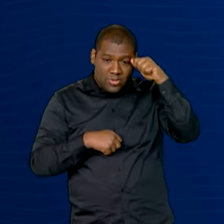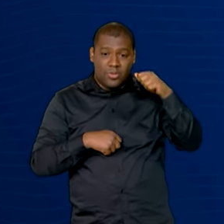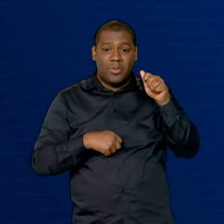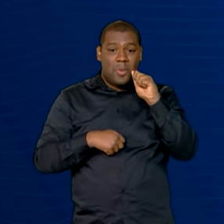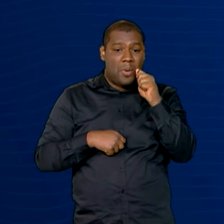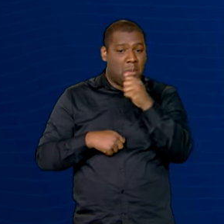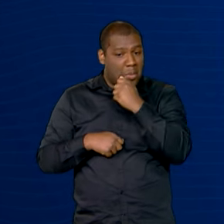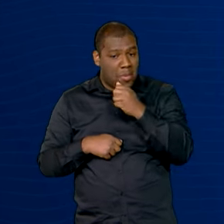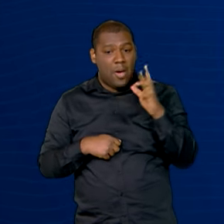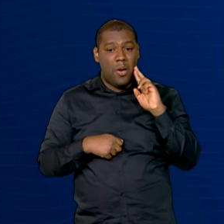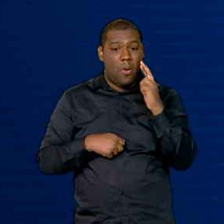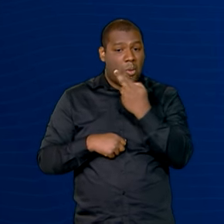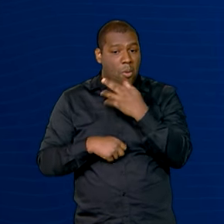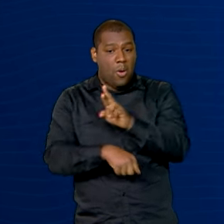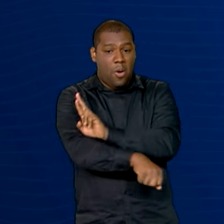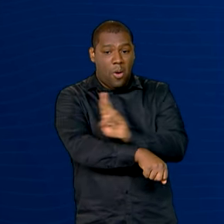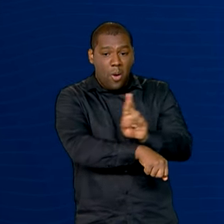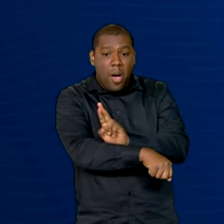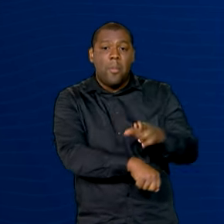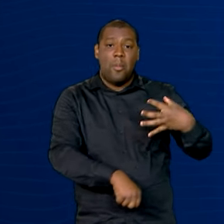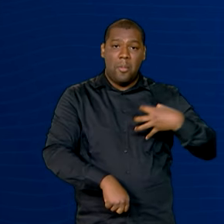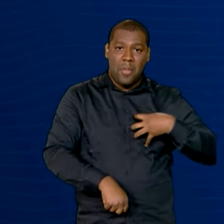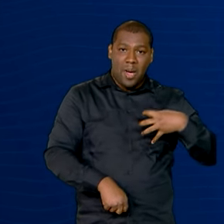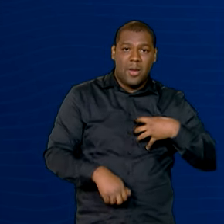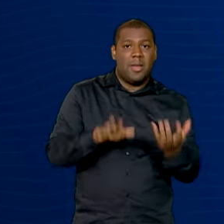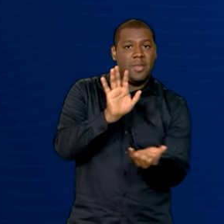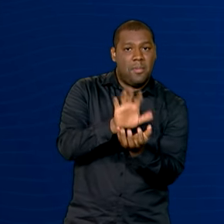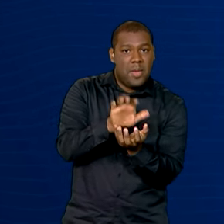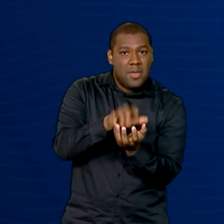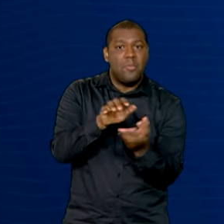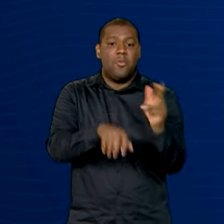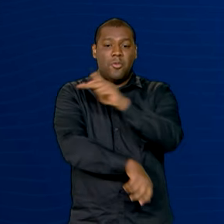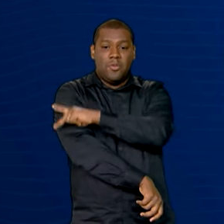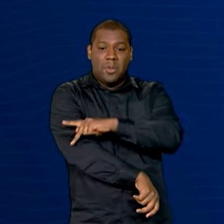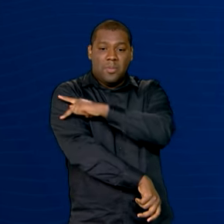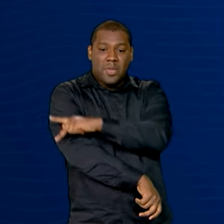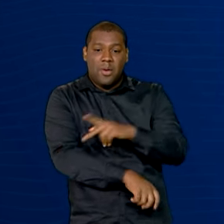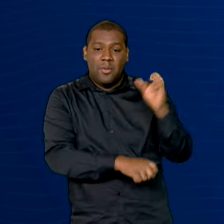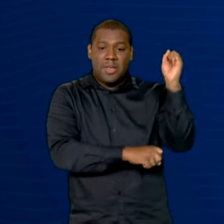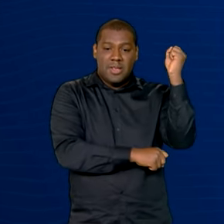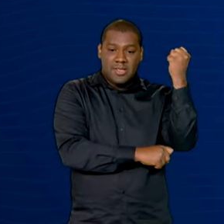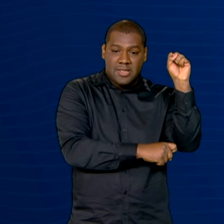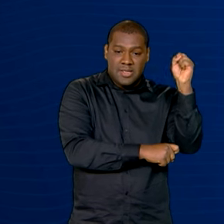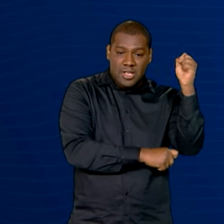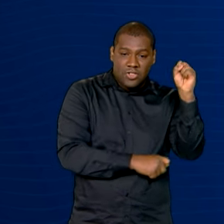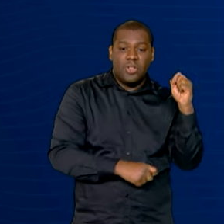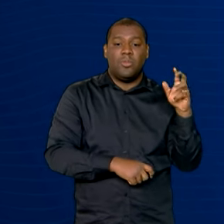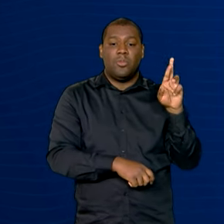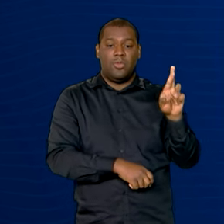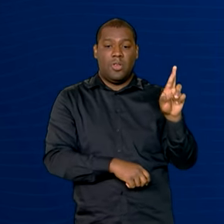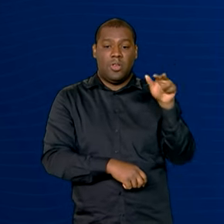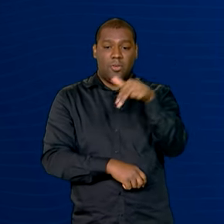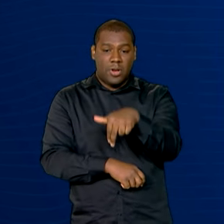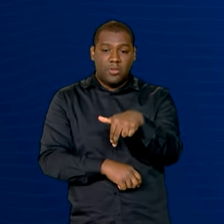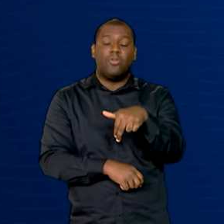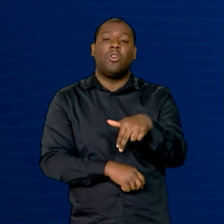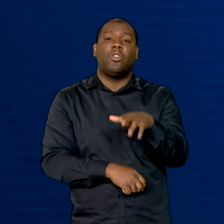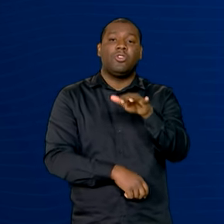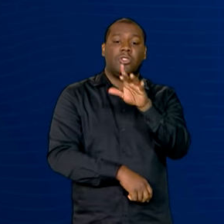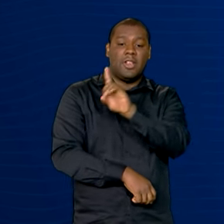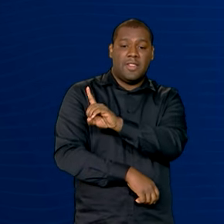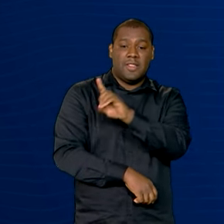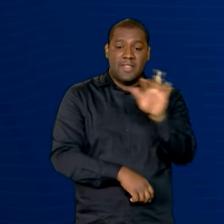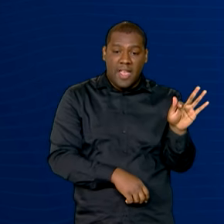Rondônia, Roraima, Bahia, Paraíba, Pernambuco, Piauí, Sergipe, Rio Grande do Norte, Distrito Federal,